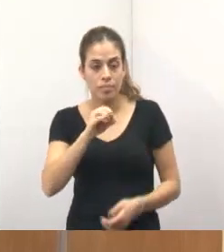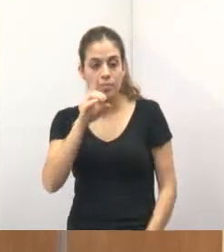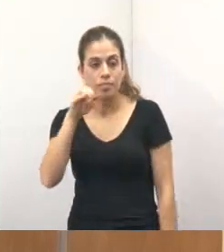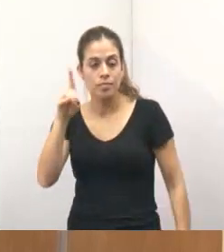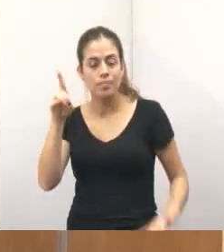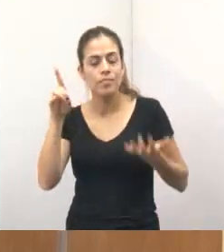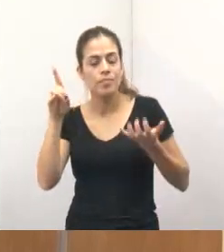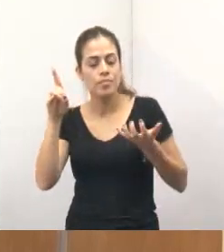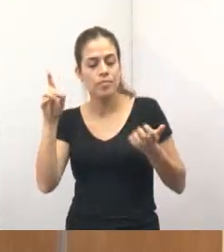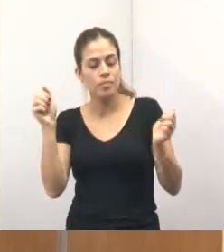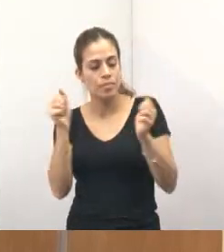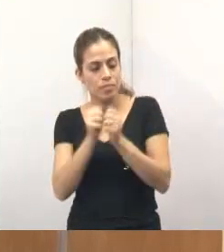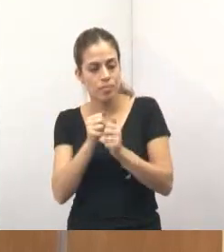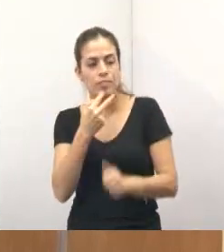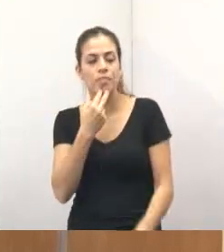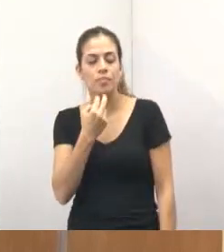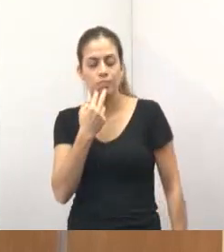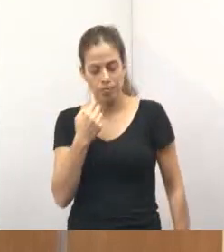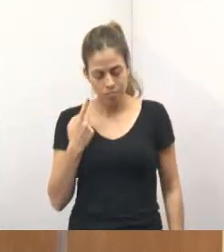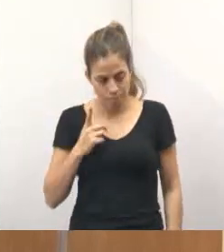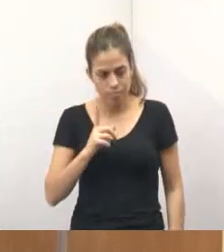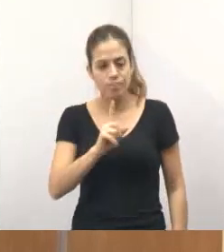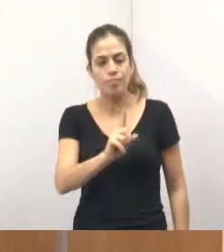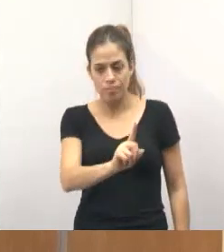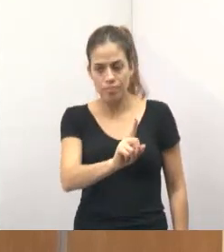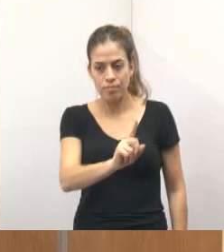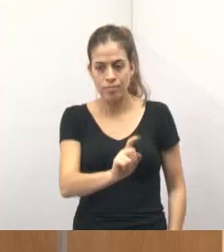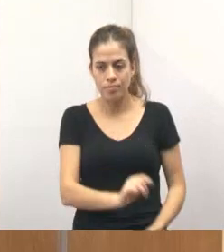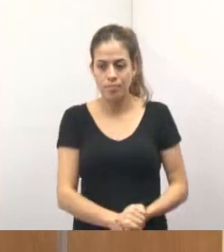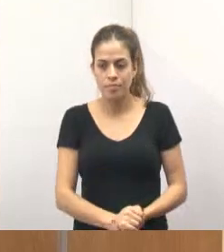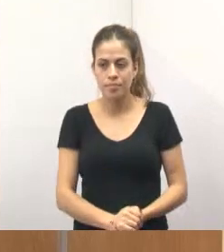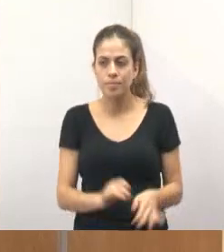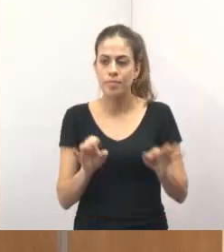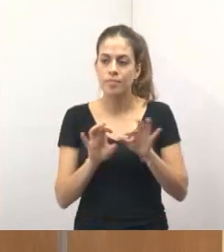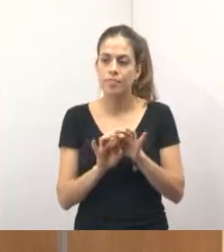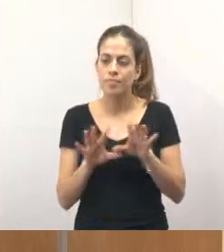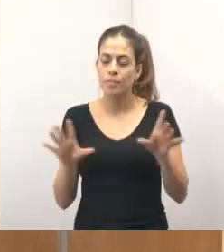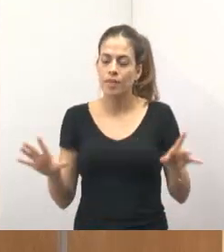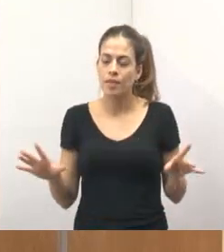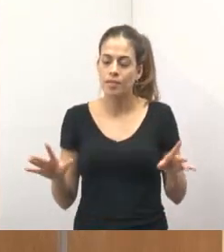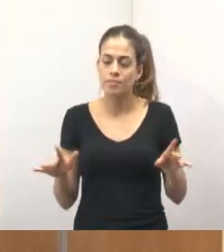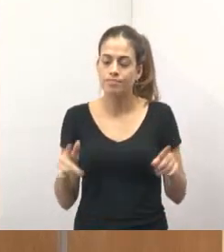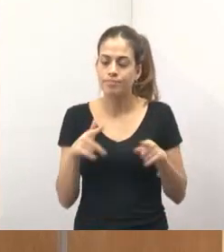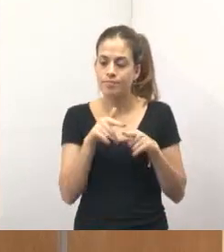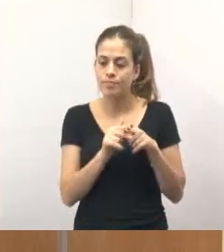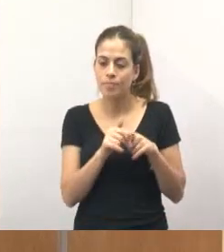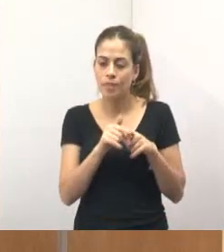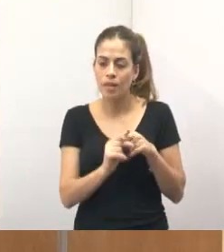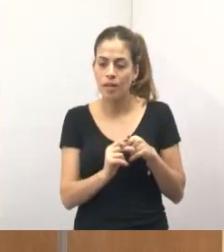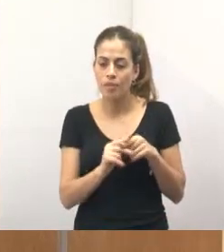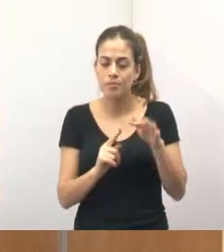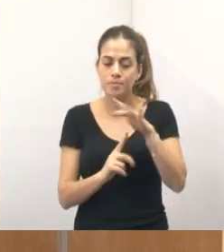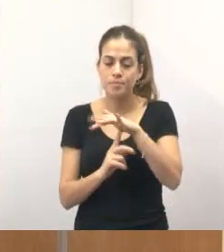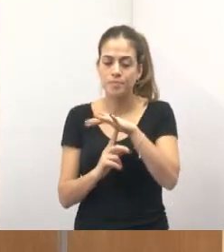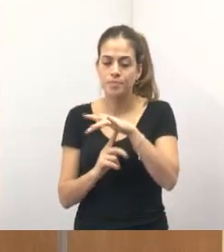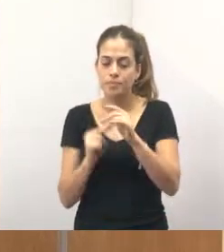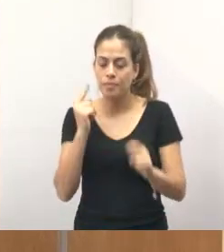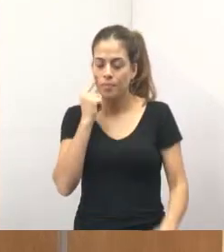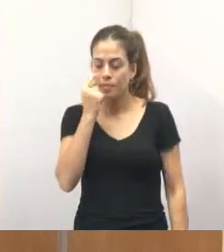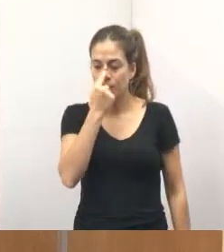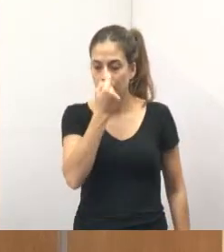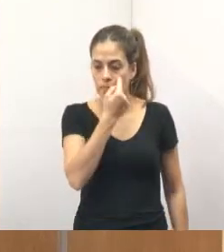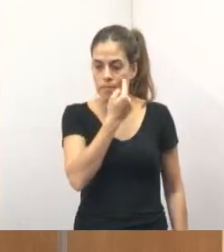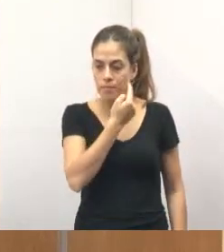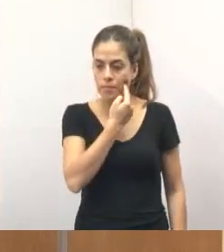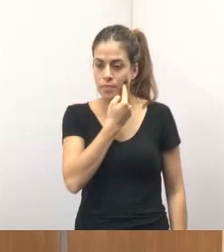lá junto com o vereador Valmir, para que possa inaugurar a revitalização da praça do Meia Lua. Agora